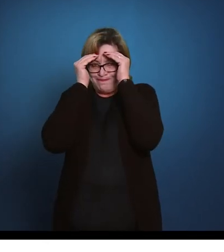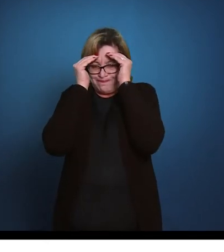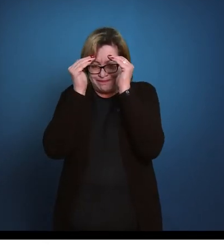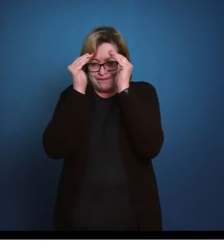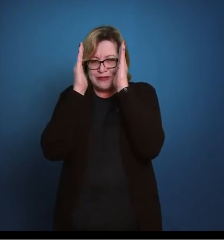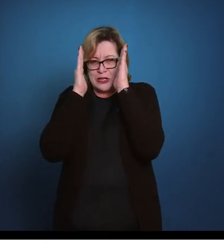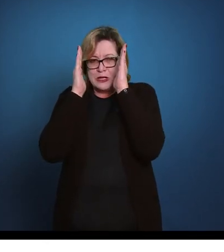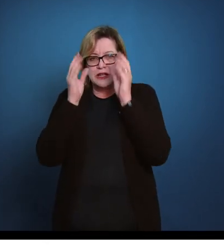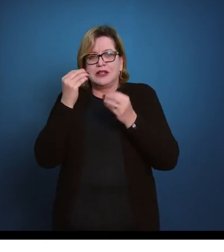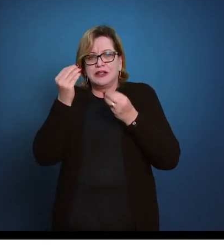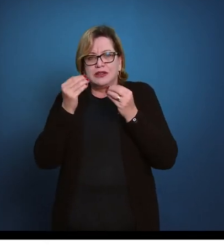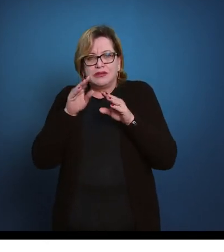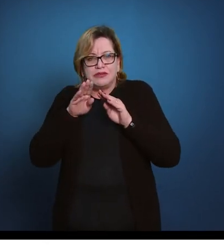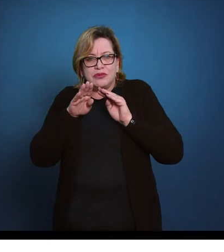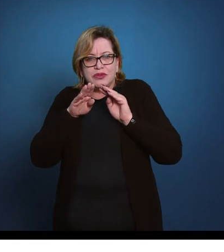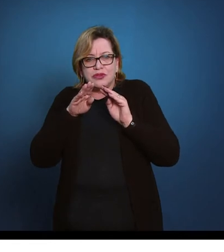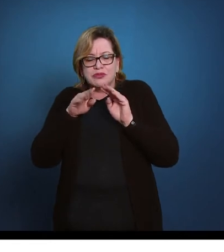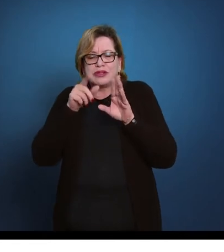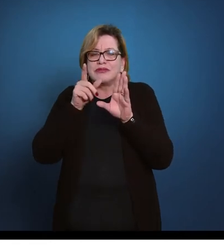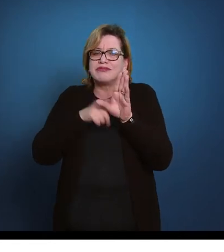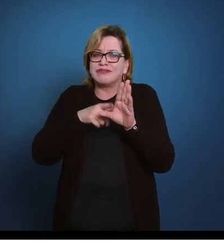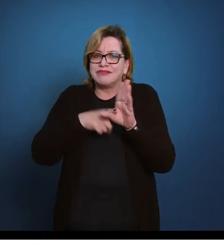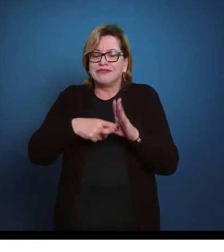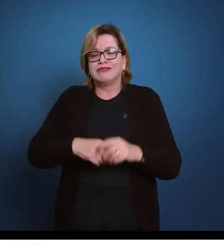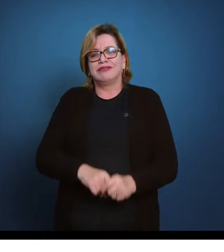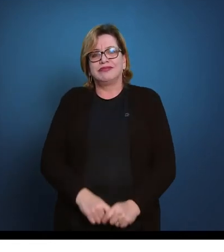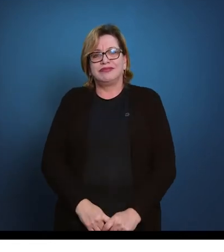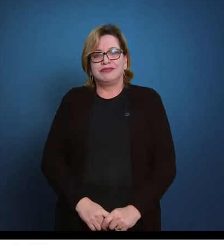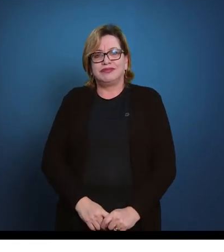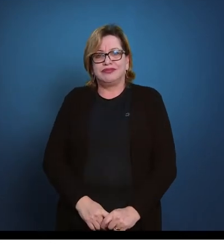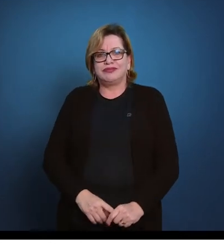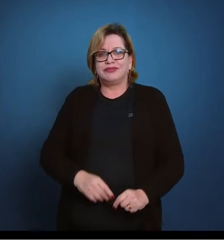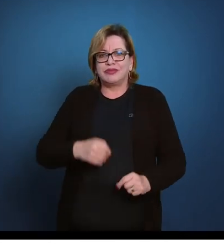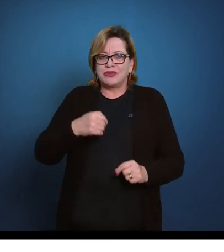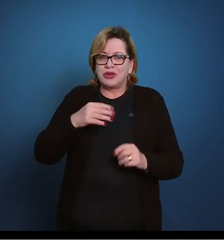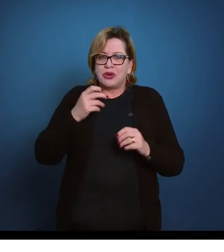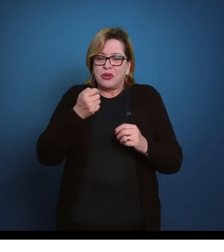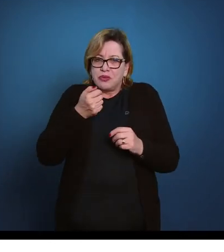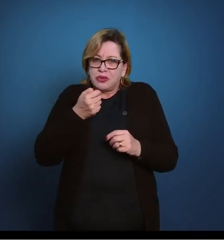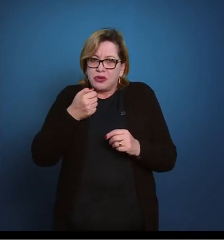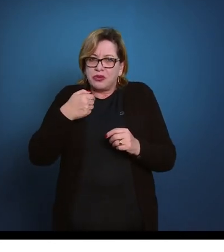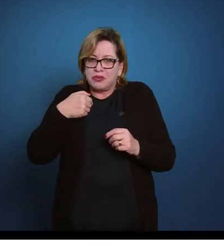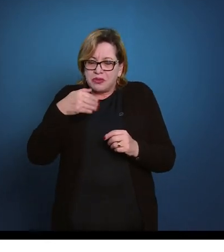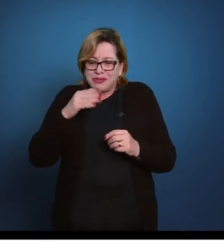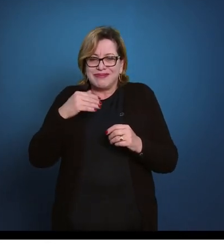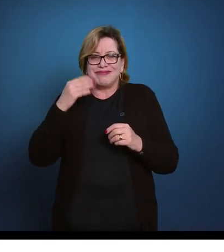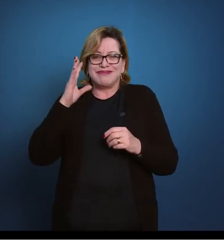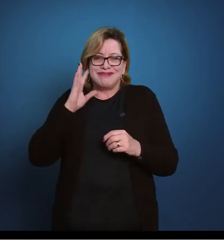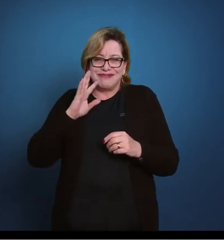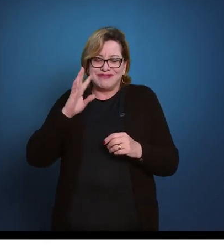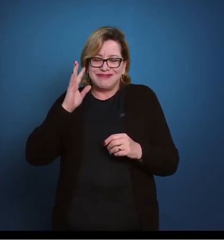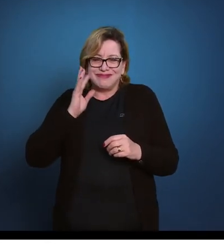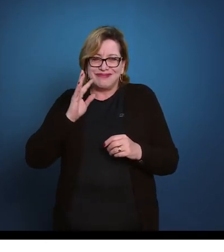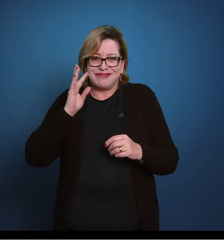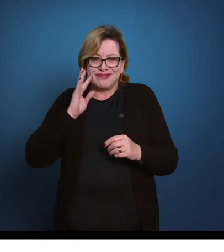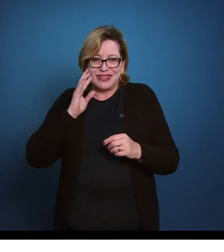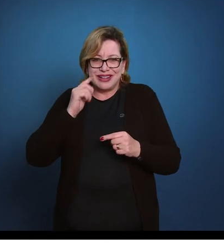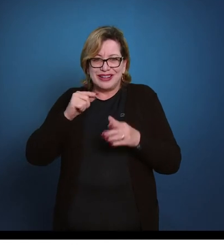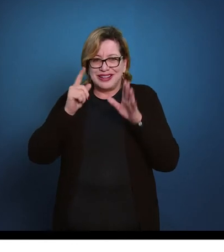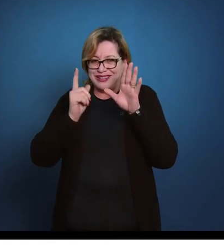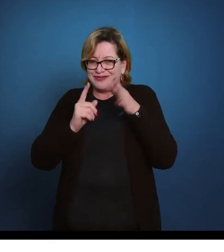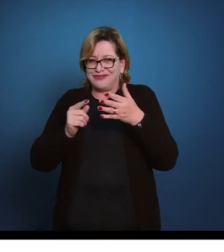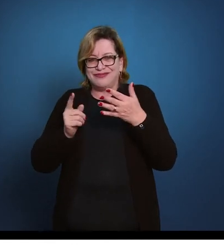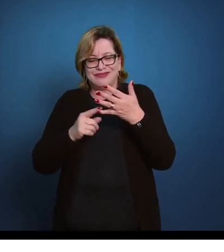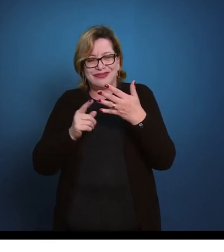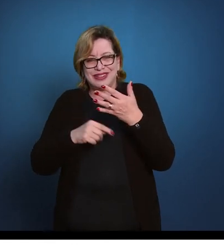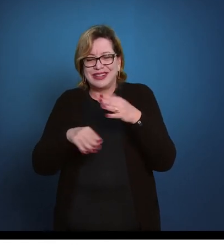concentrar o movimento no seu pé. Para dar um pouquinho mais de dinamicidade à reversão